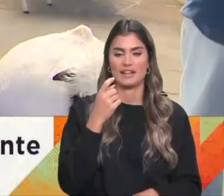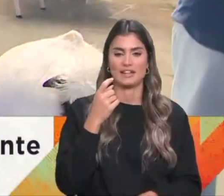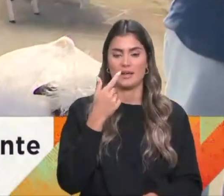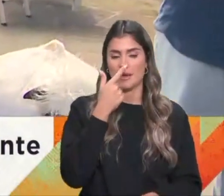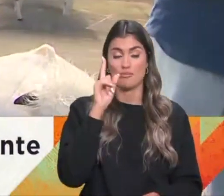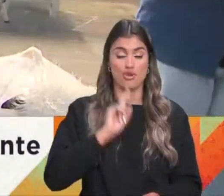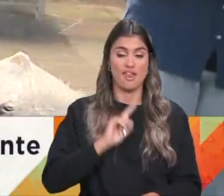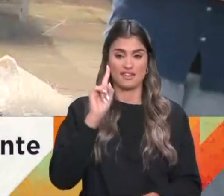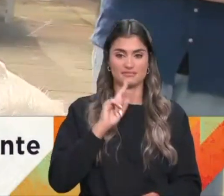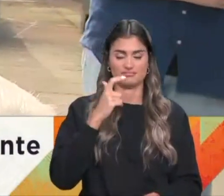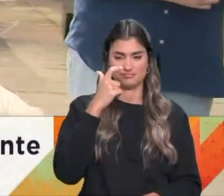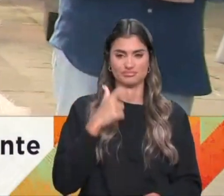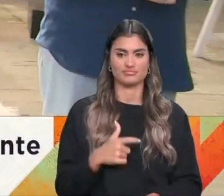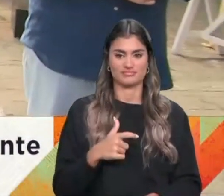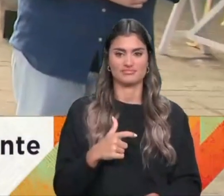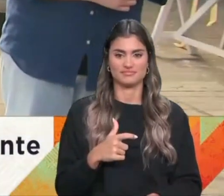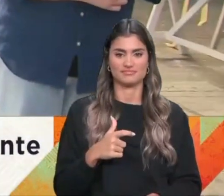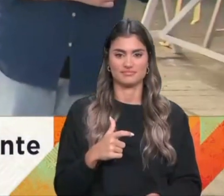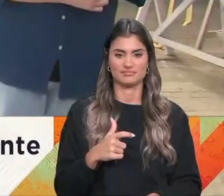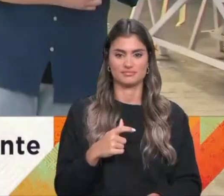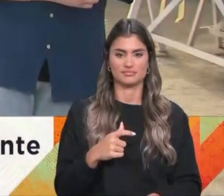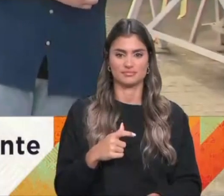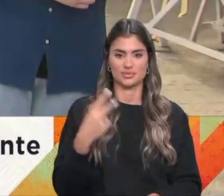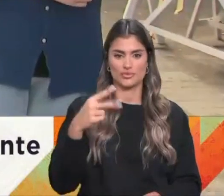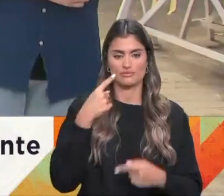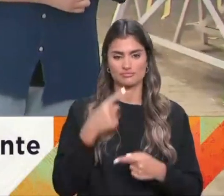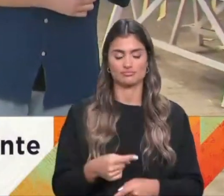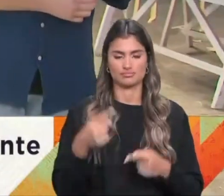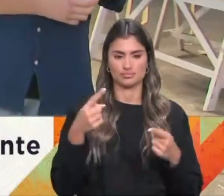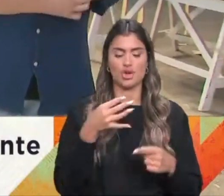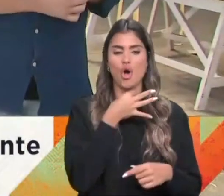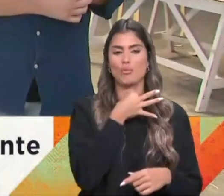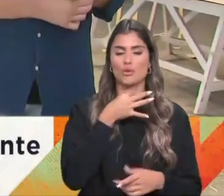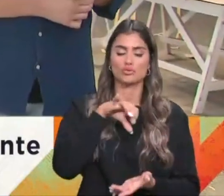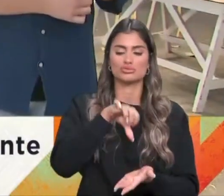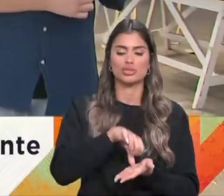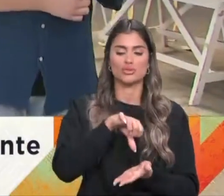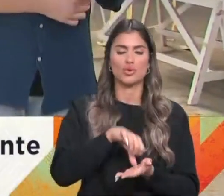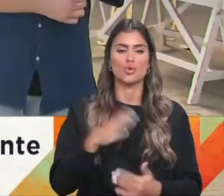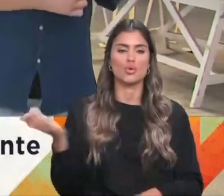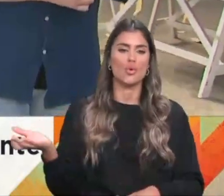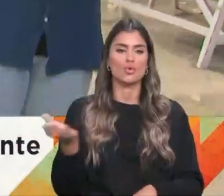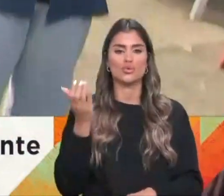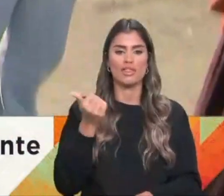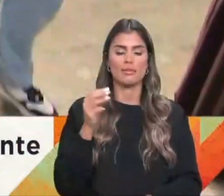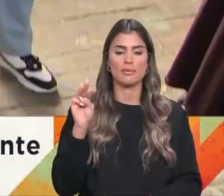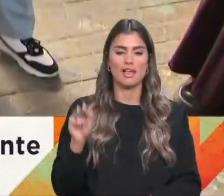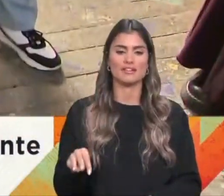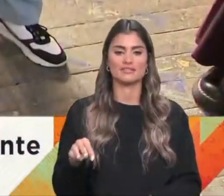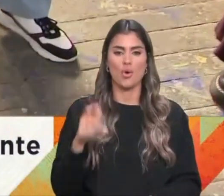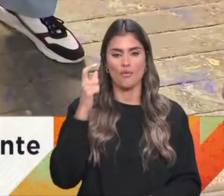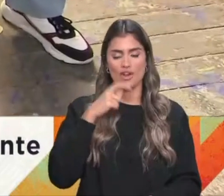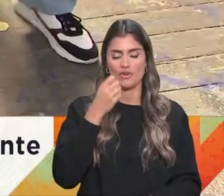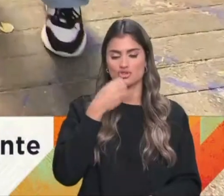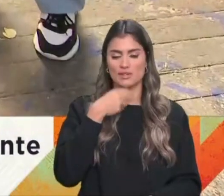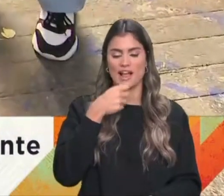que é trazido a público pelo Laboratório de Ópera do Centro Cultural de Belém. Depois tenho aqui esta ovelha, que já me vão explicar